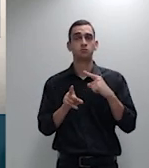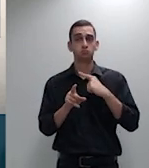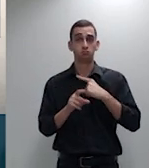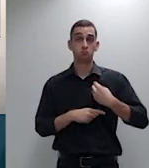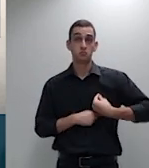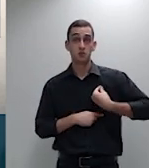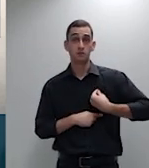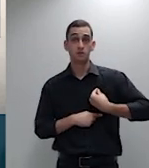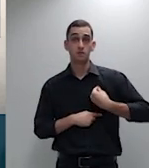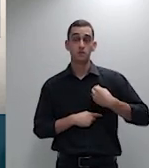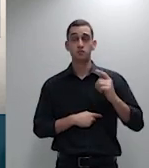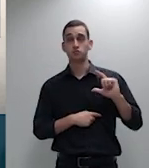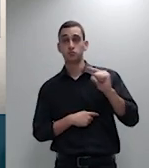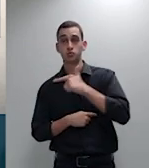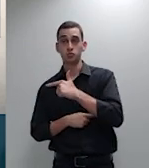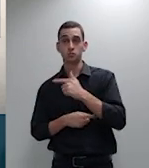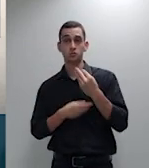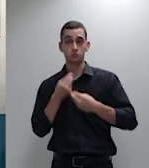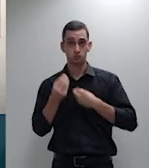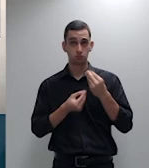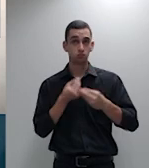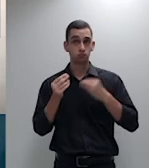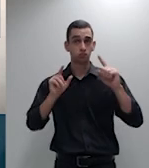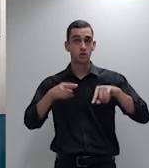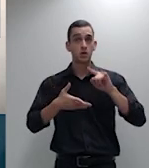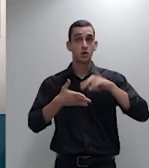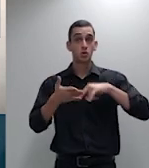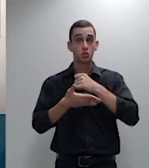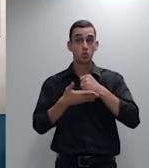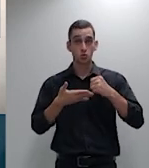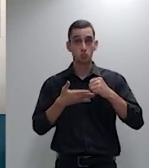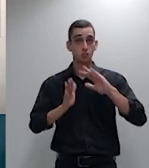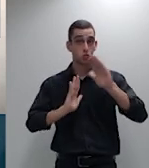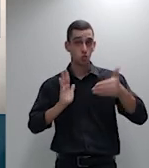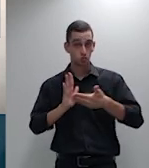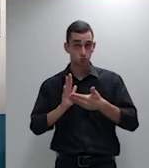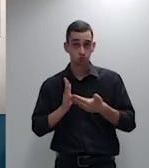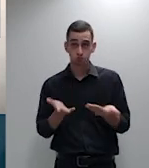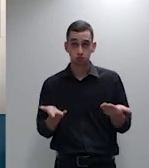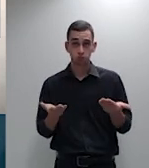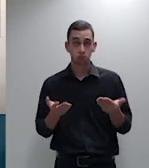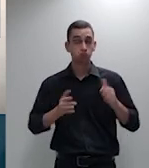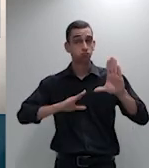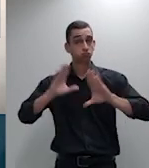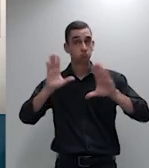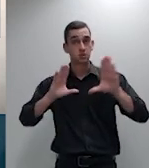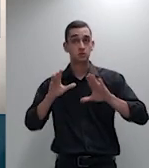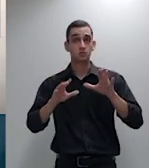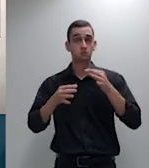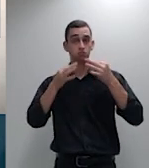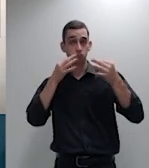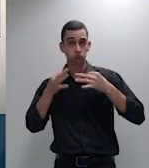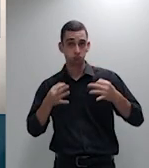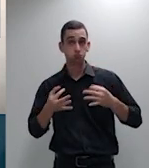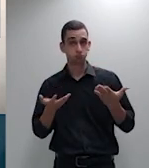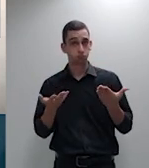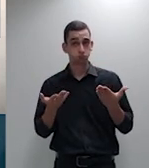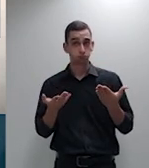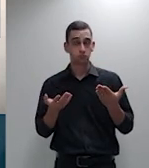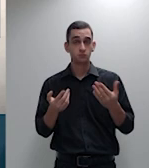condição de documento íntegro apto a manifestar a vontade do declarante então eu tenho